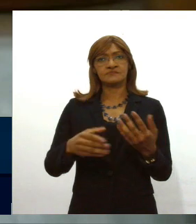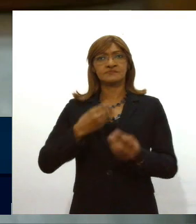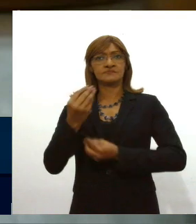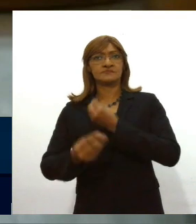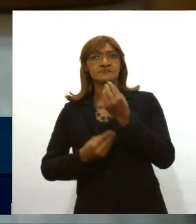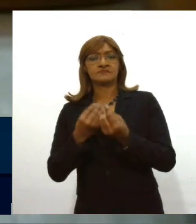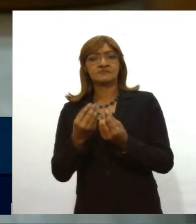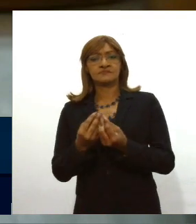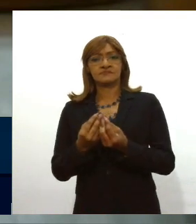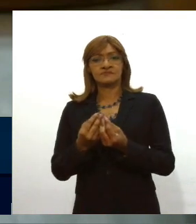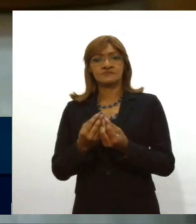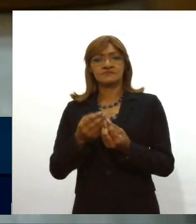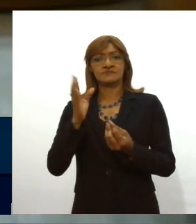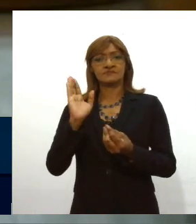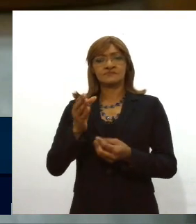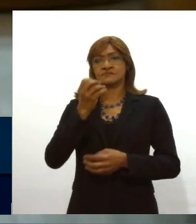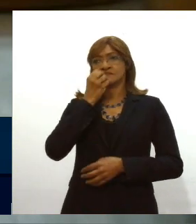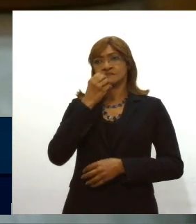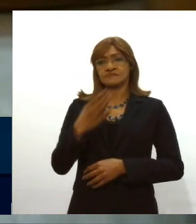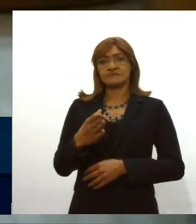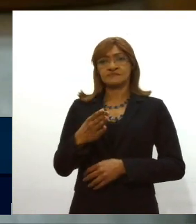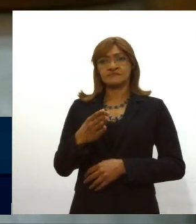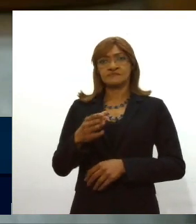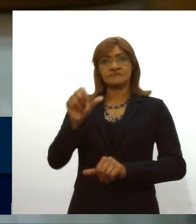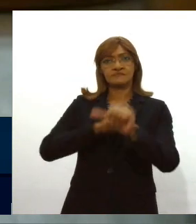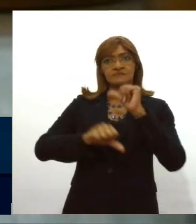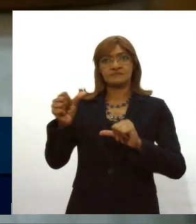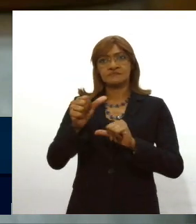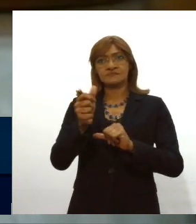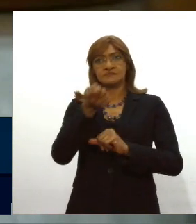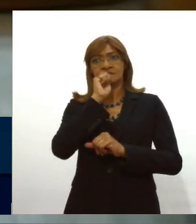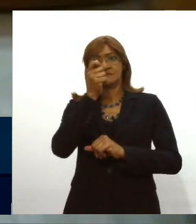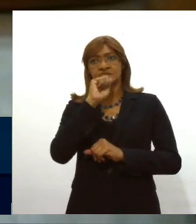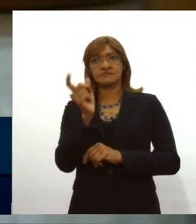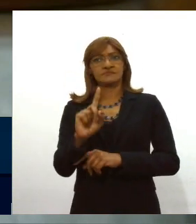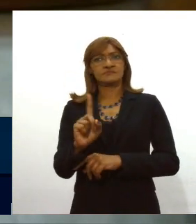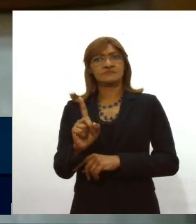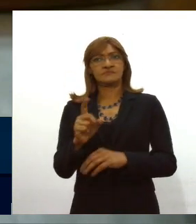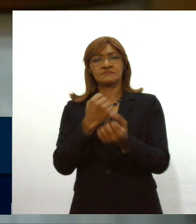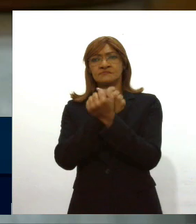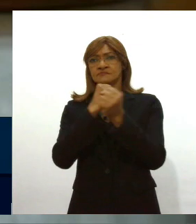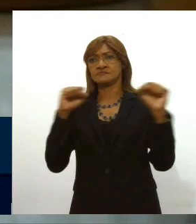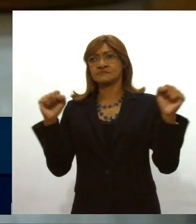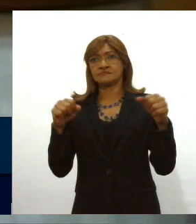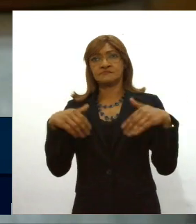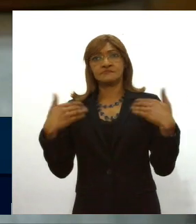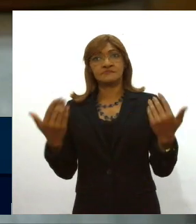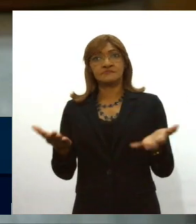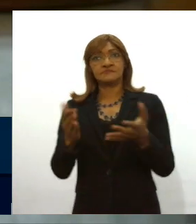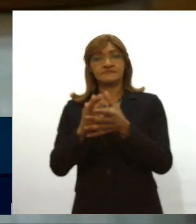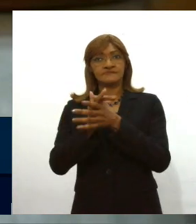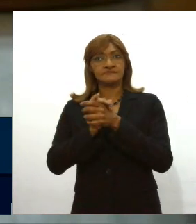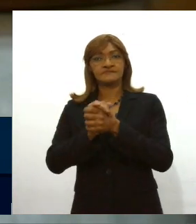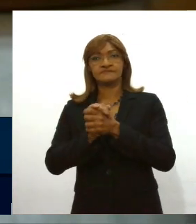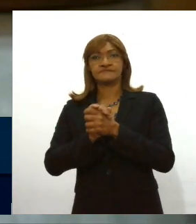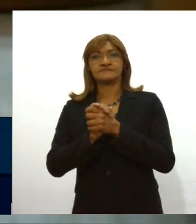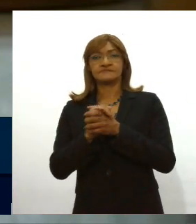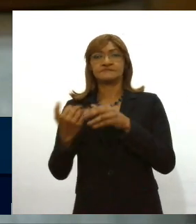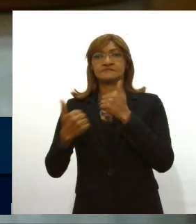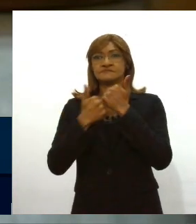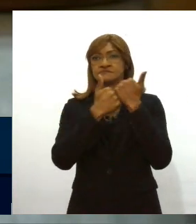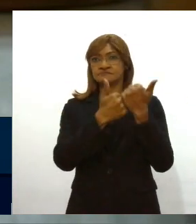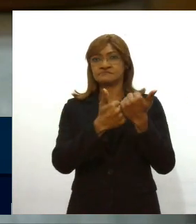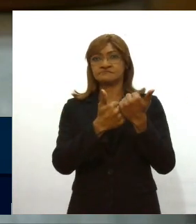o beneficiamento de papoula para transformar em droga não é absurdo falar isso. Então parabéns Vossa Excelência quanto conosco